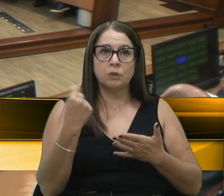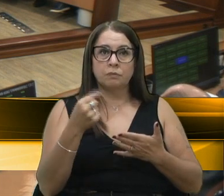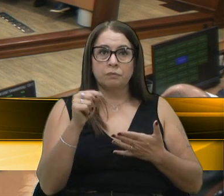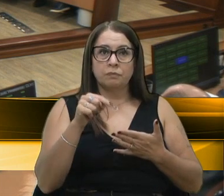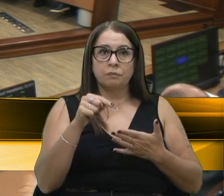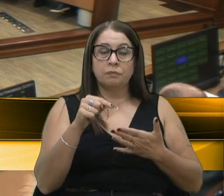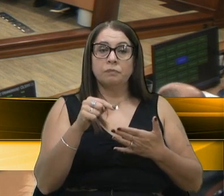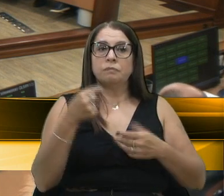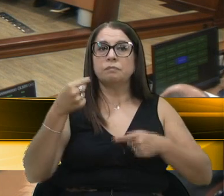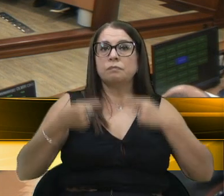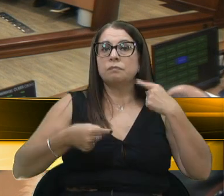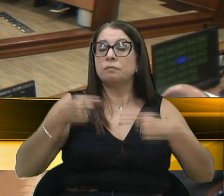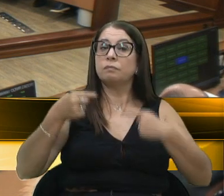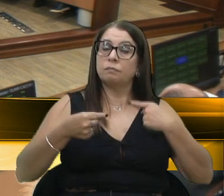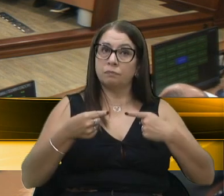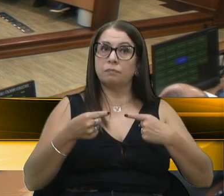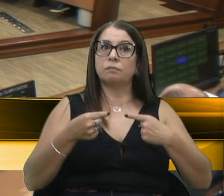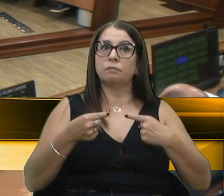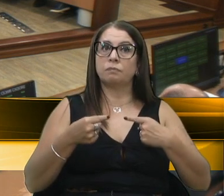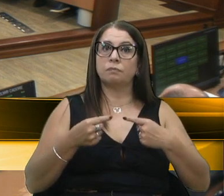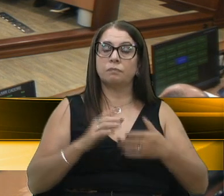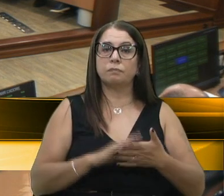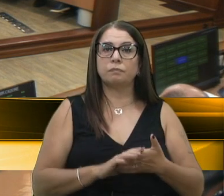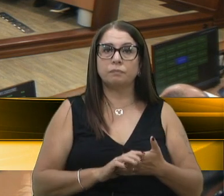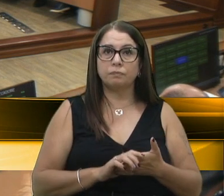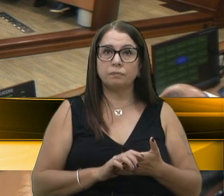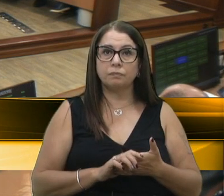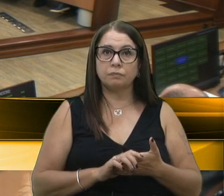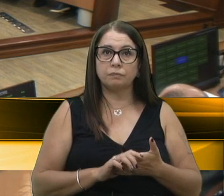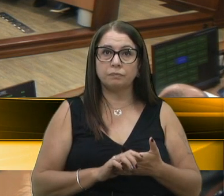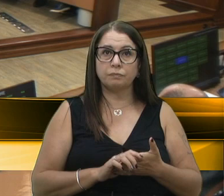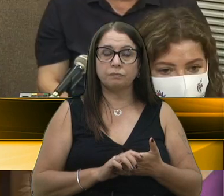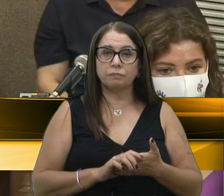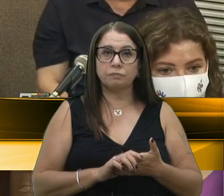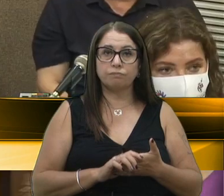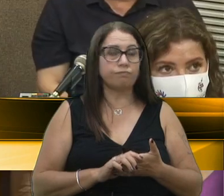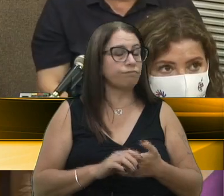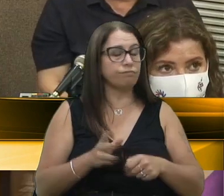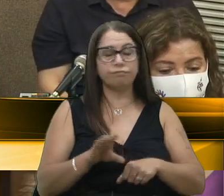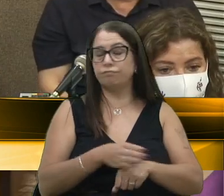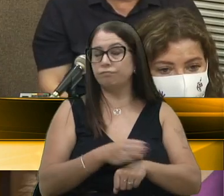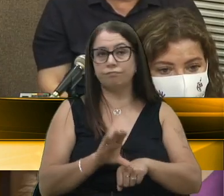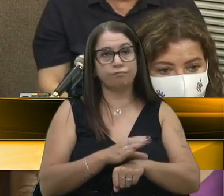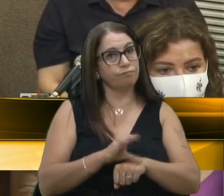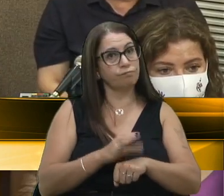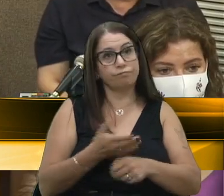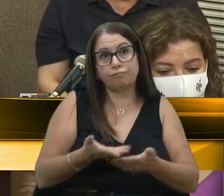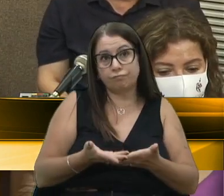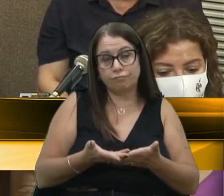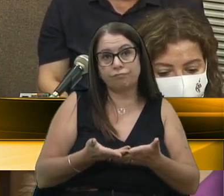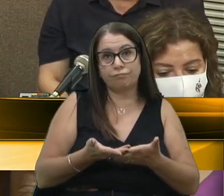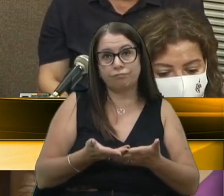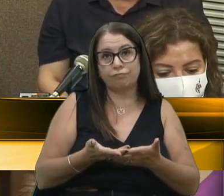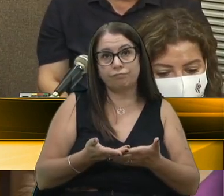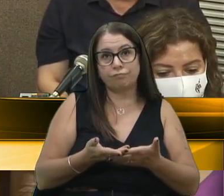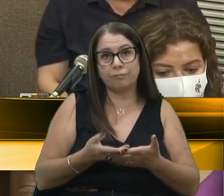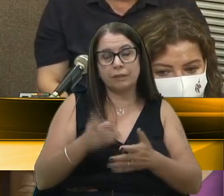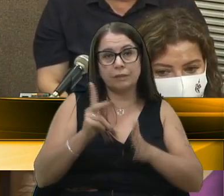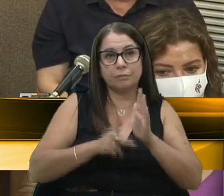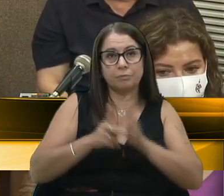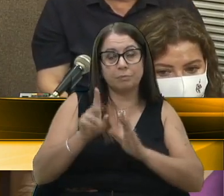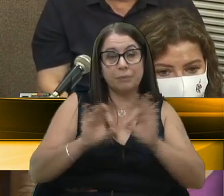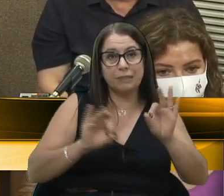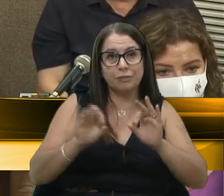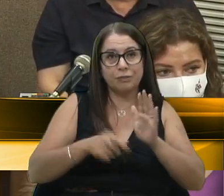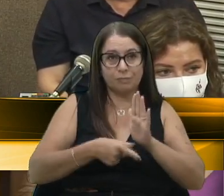discutindo, discutindo, e tudo que é inconstitucional deveria ser planejado antes,